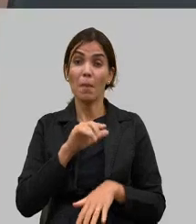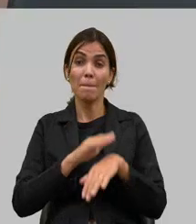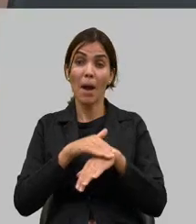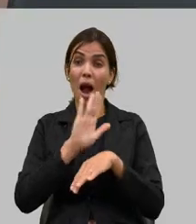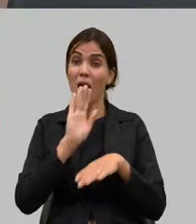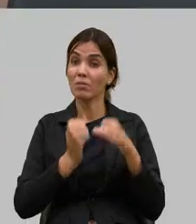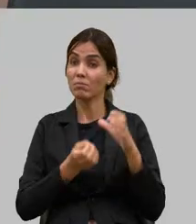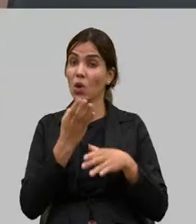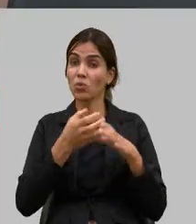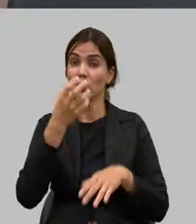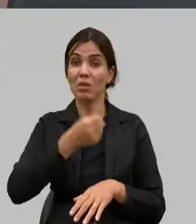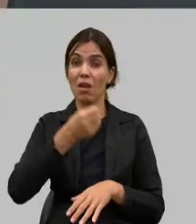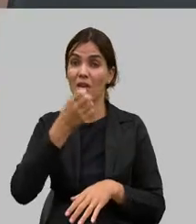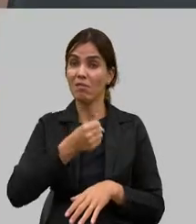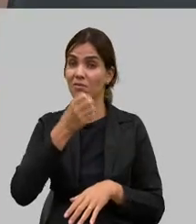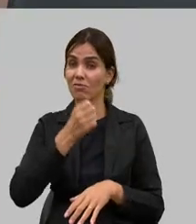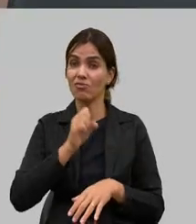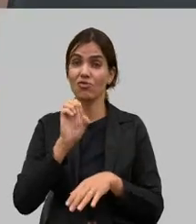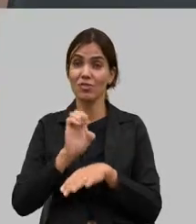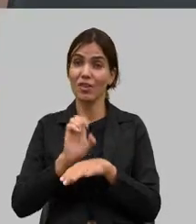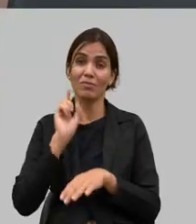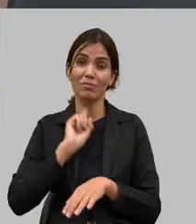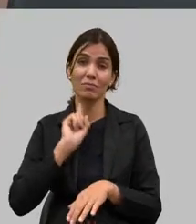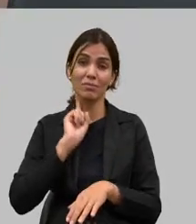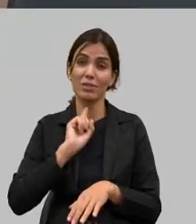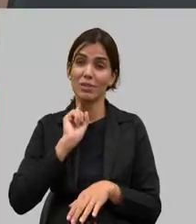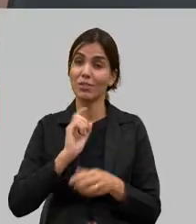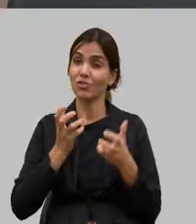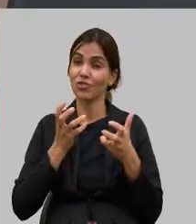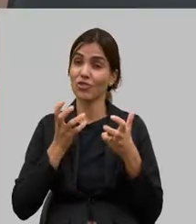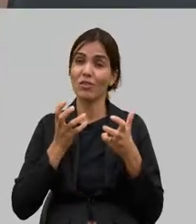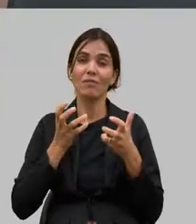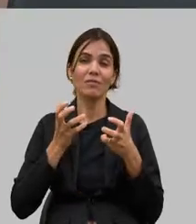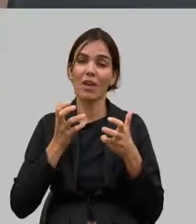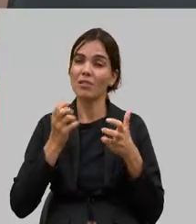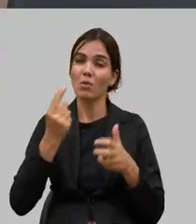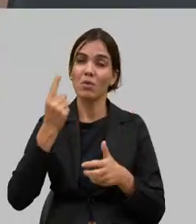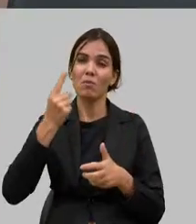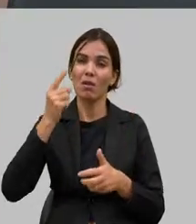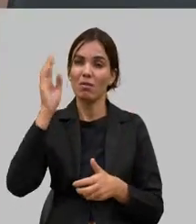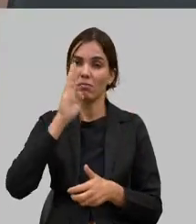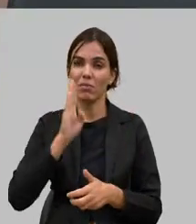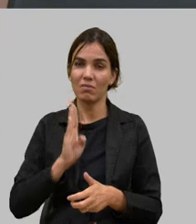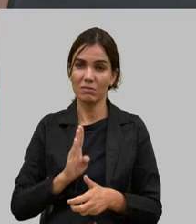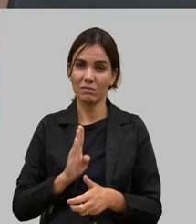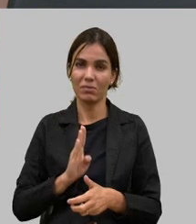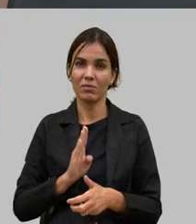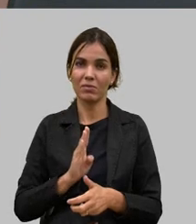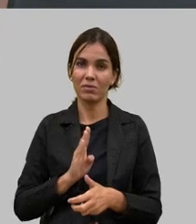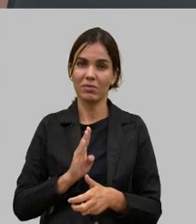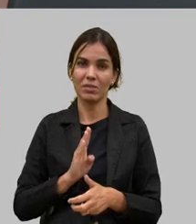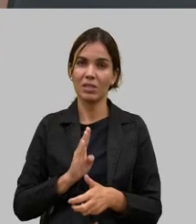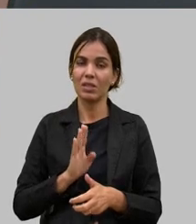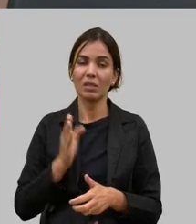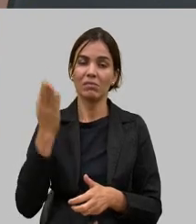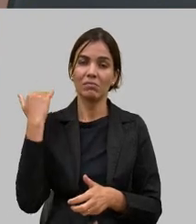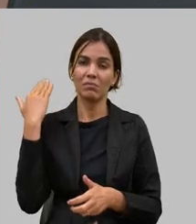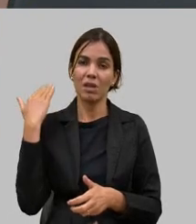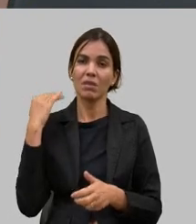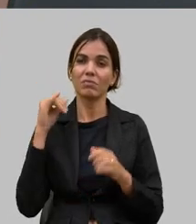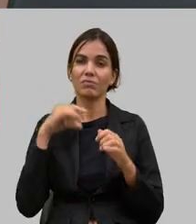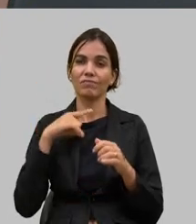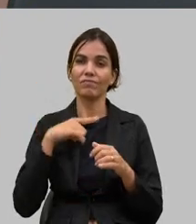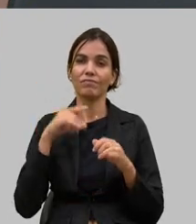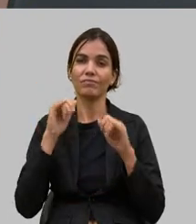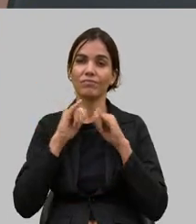de Minas Gerais nós estamos aí brigando para ser um dos maiores do Brasil e saiu uma reportagem eu não me lembro quando secretário mas foi recente